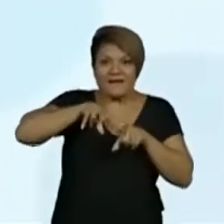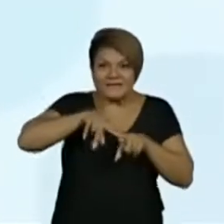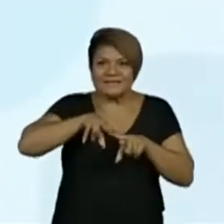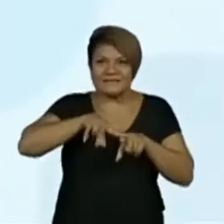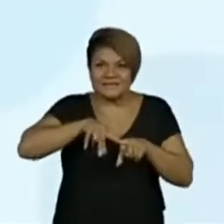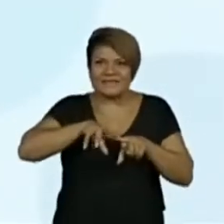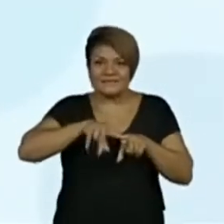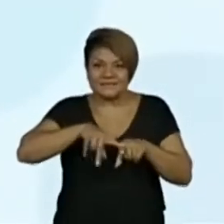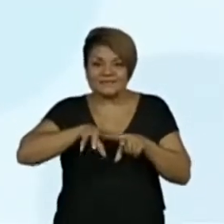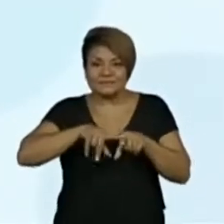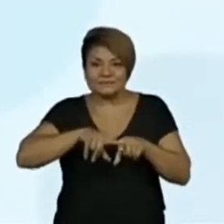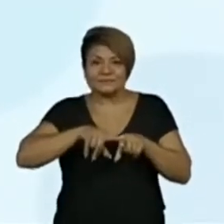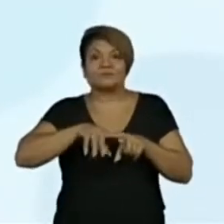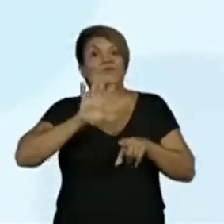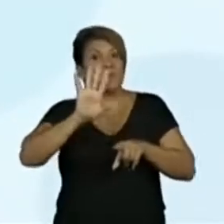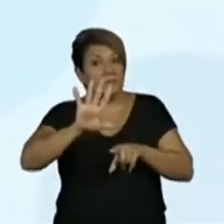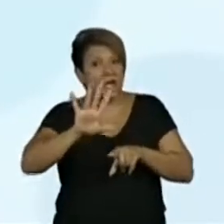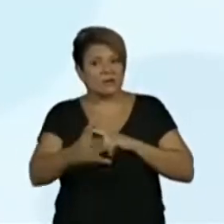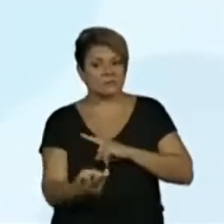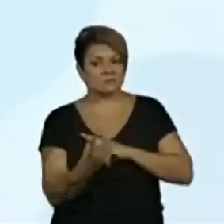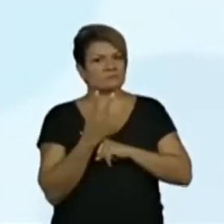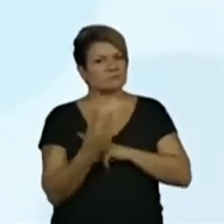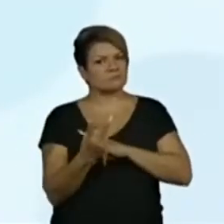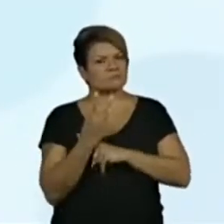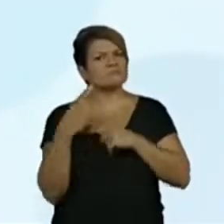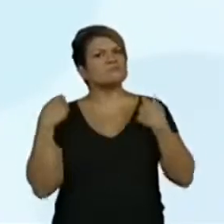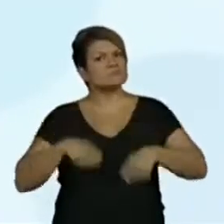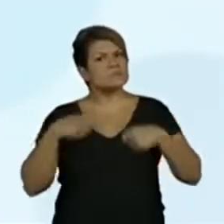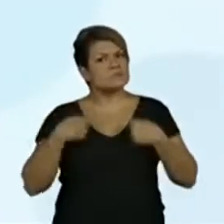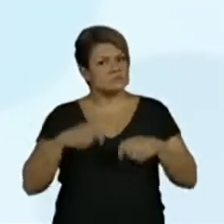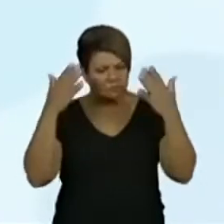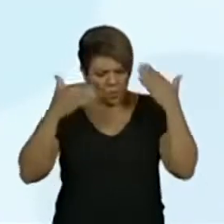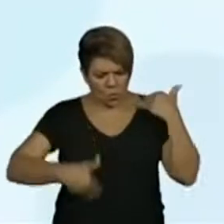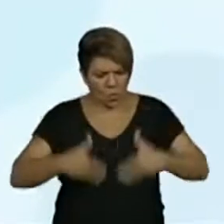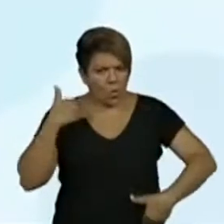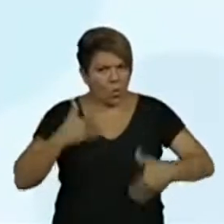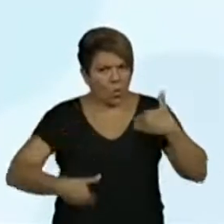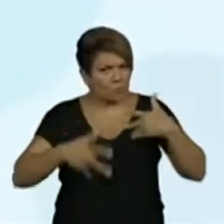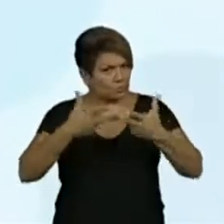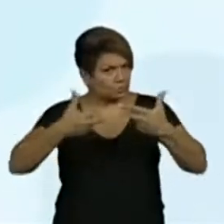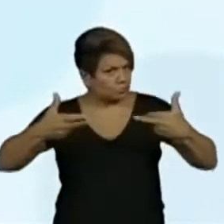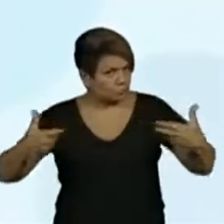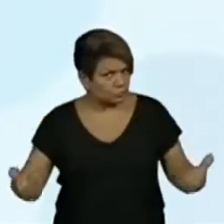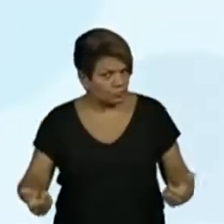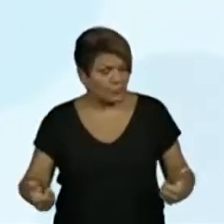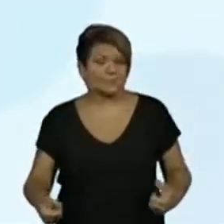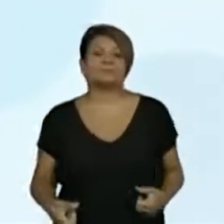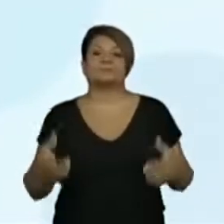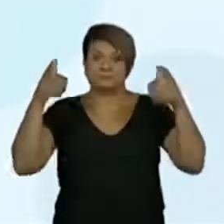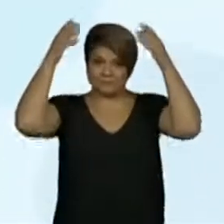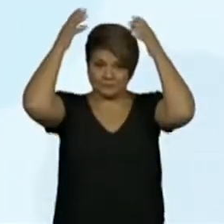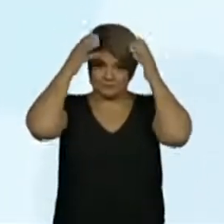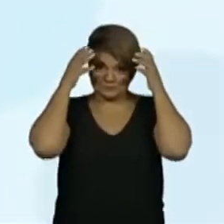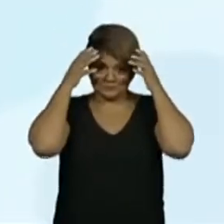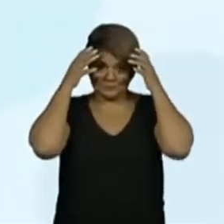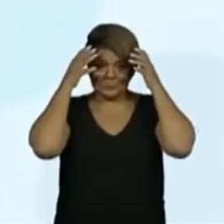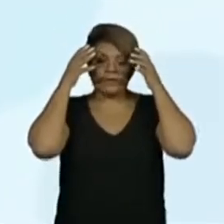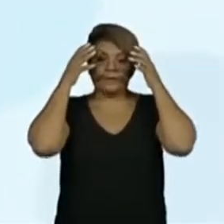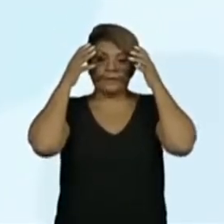Adorei! E acessórios de proteção? Ah! Capacete,